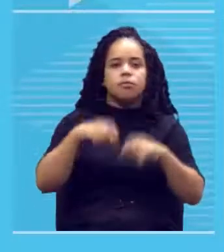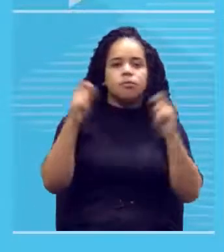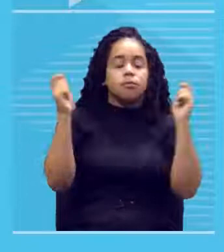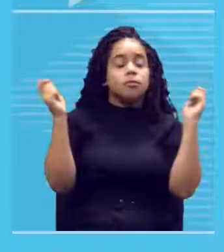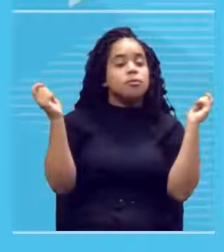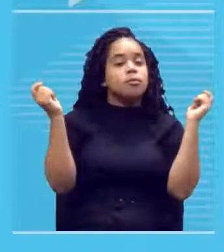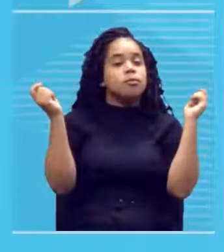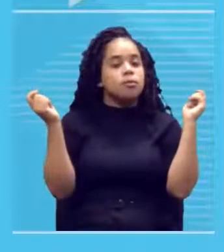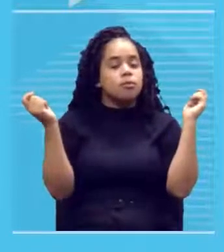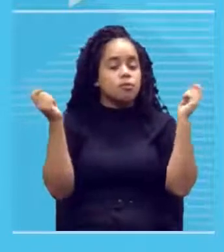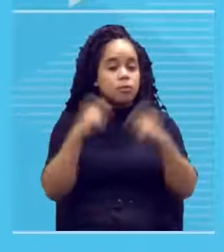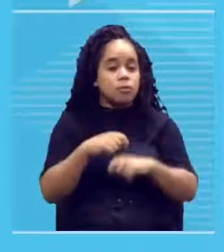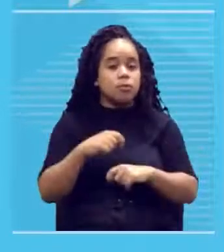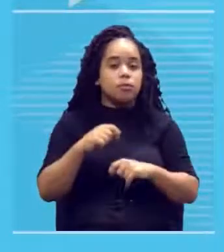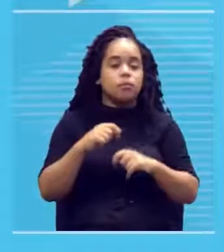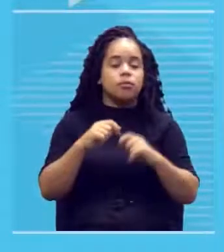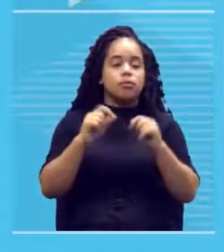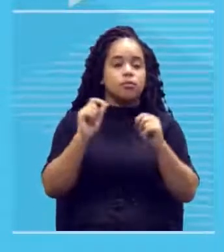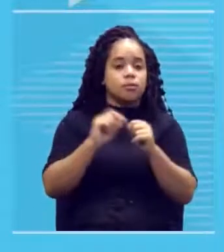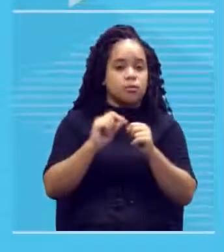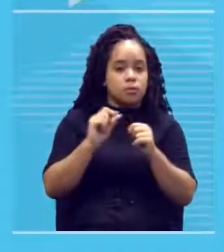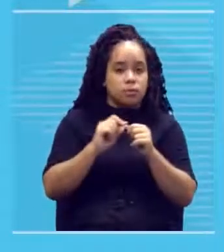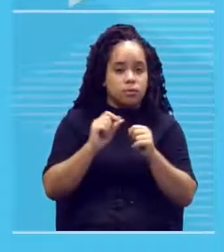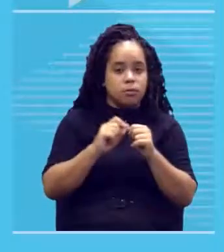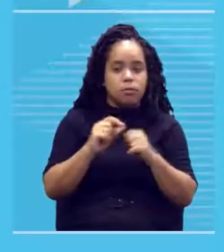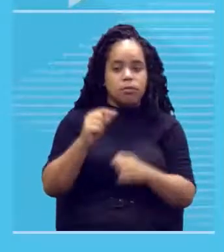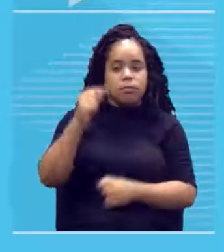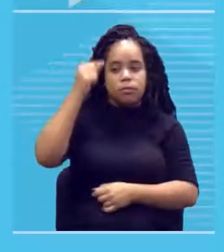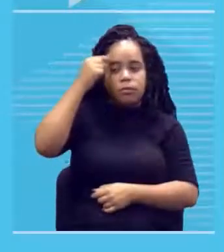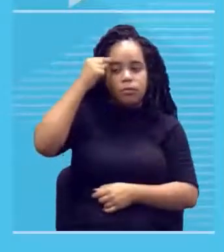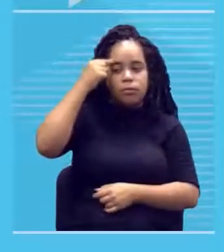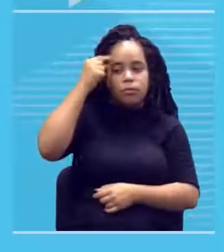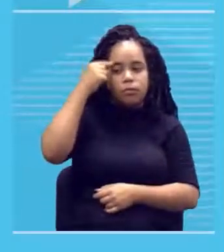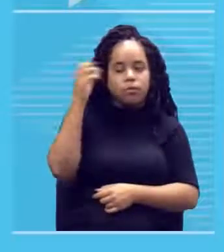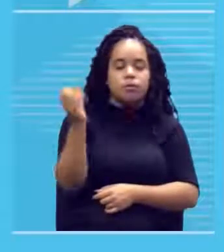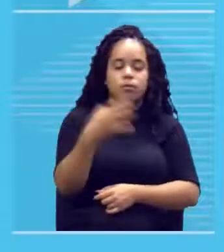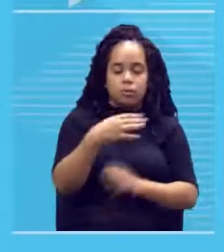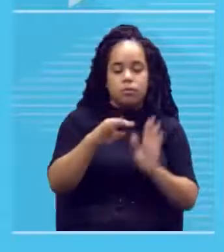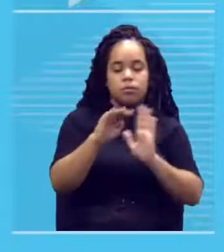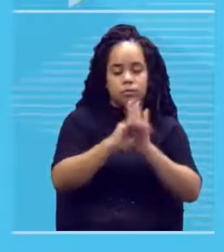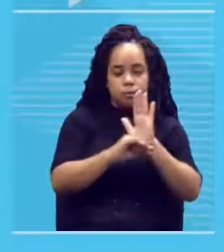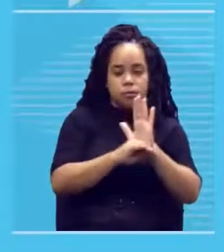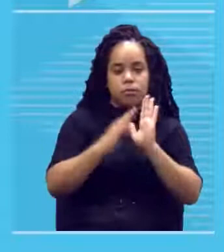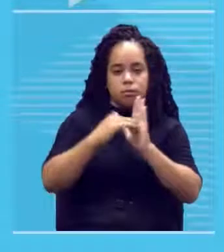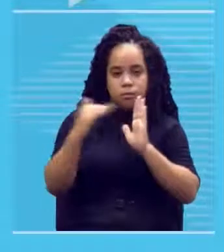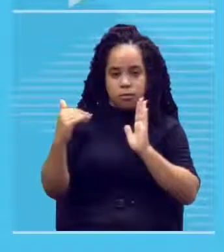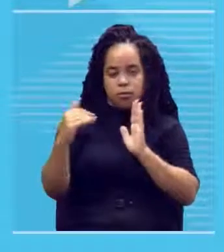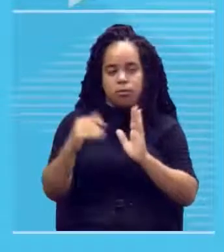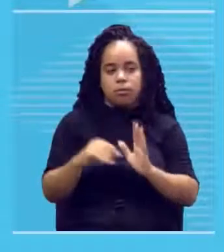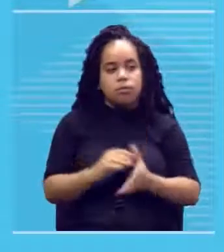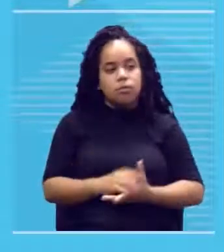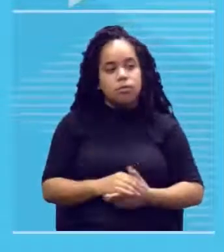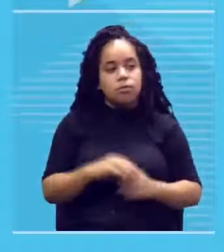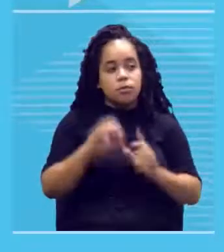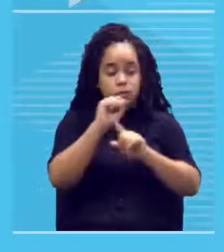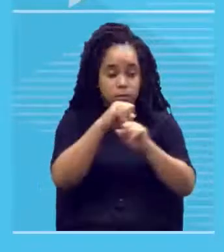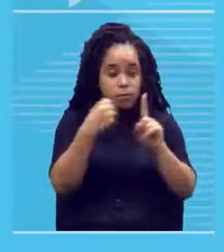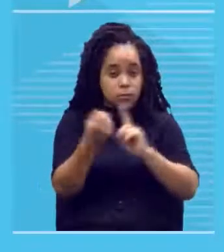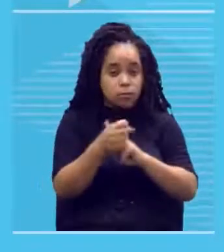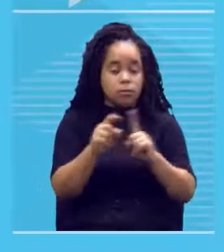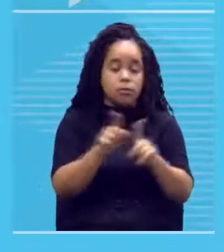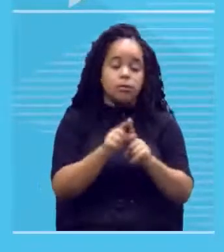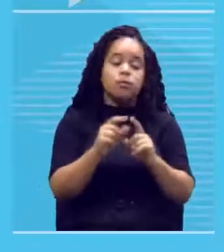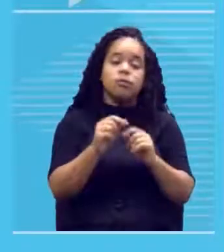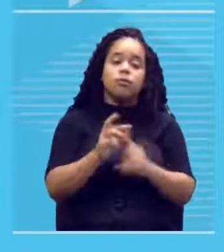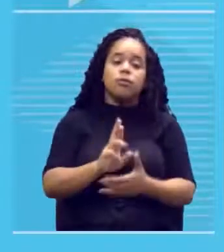ou reconstruir esse pensamento como estética apenas, social. E se referenciar por